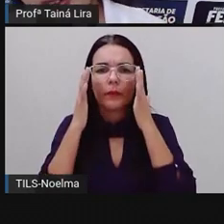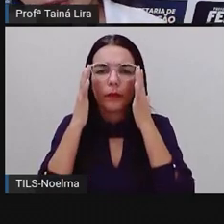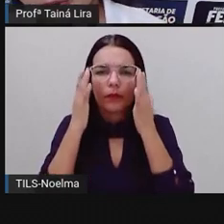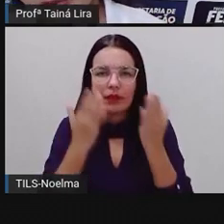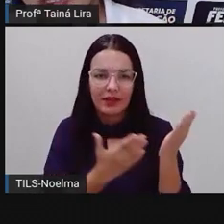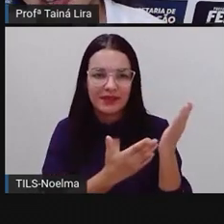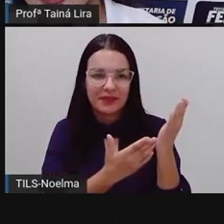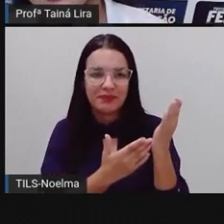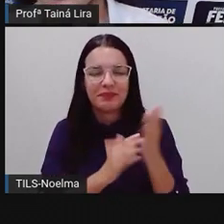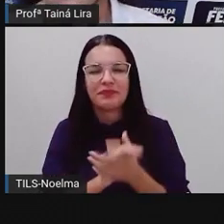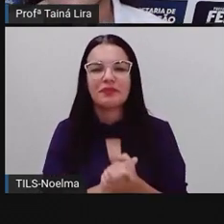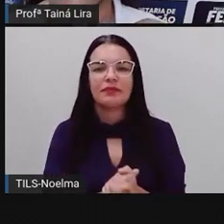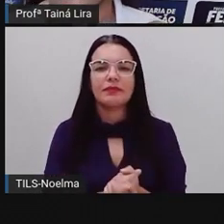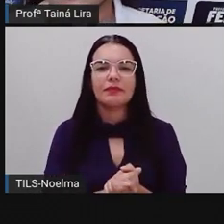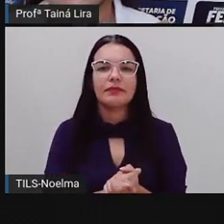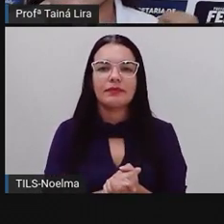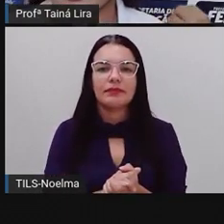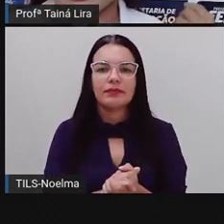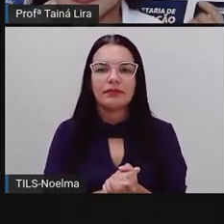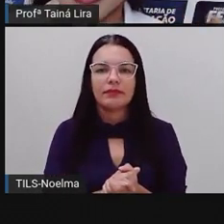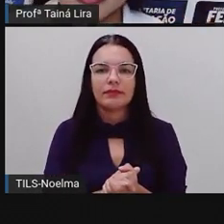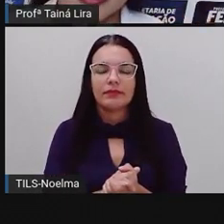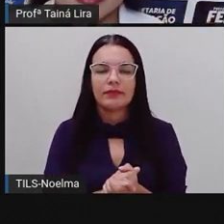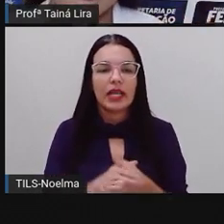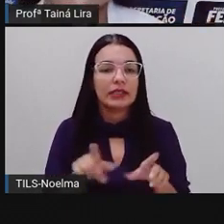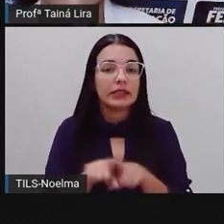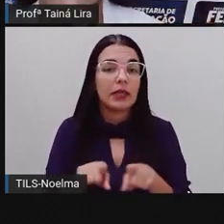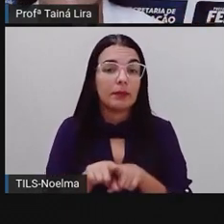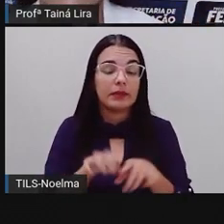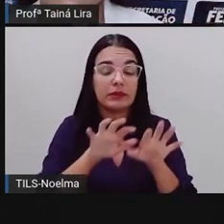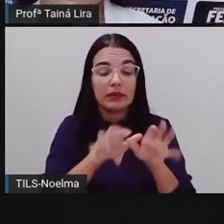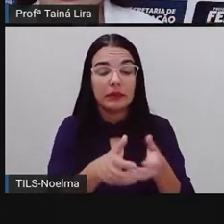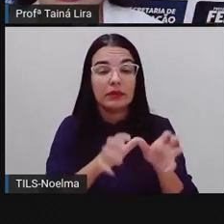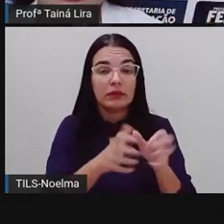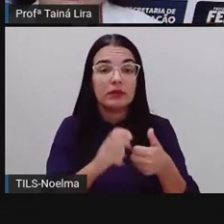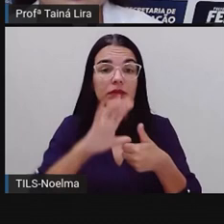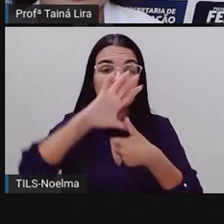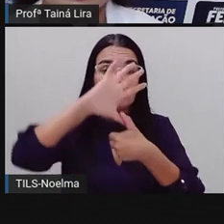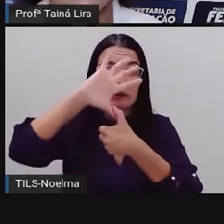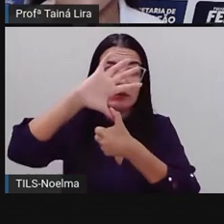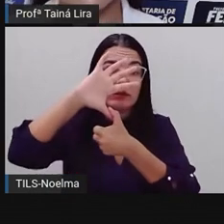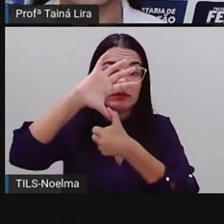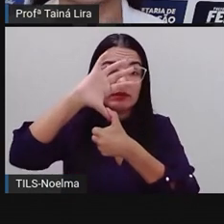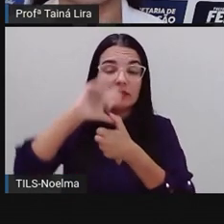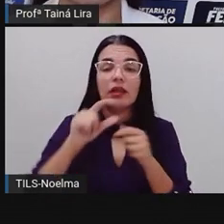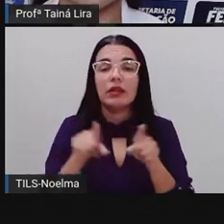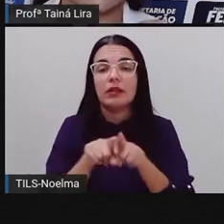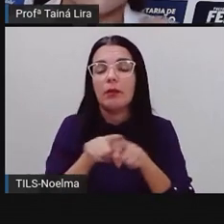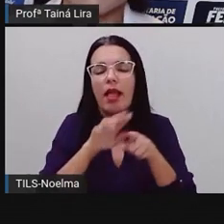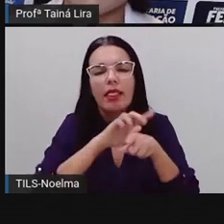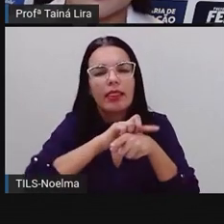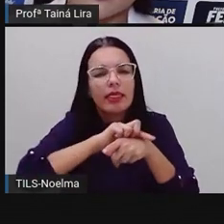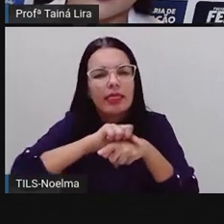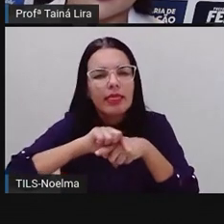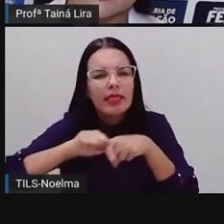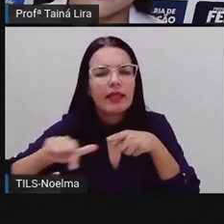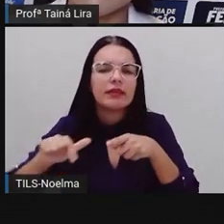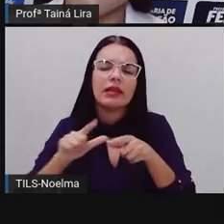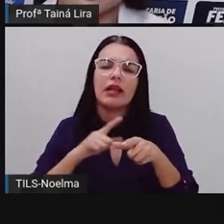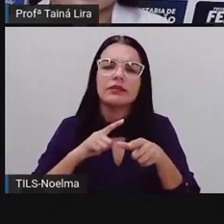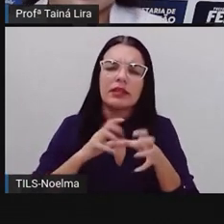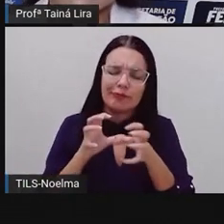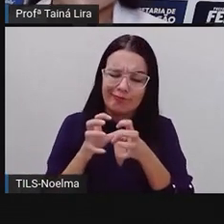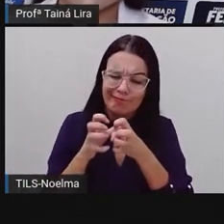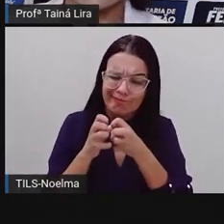alface roxa, a alface americana, existe a alface lisa, existe a alface mimosa,